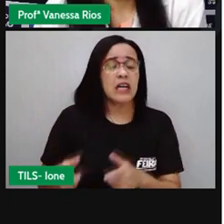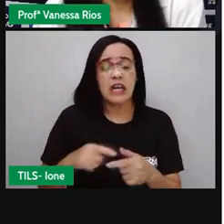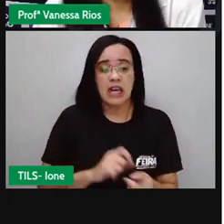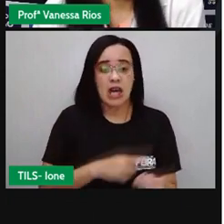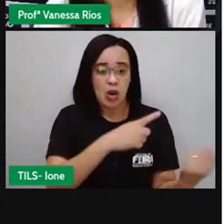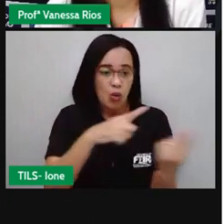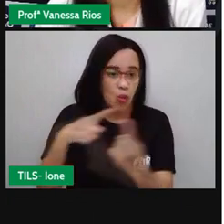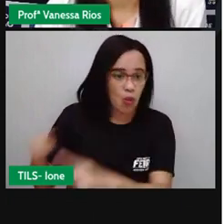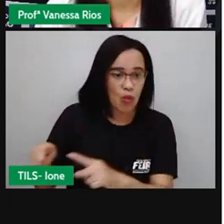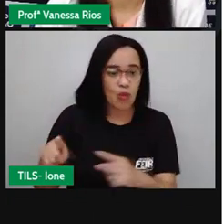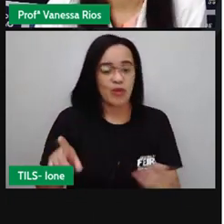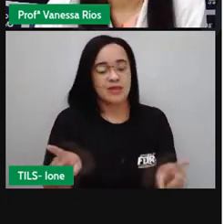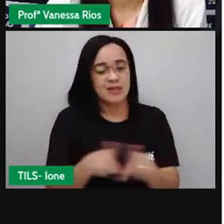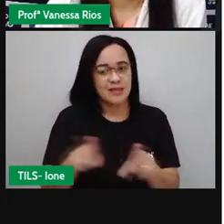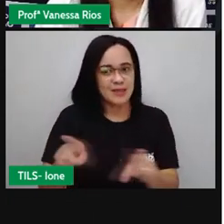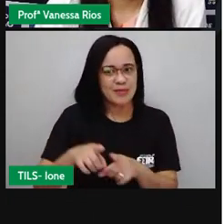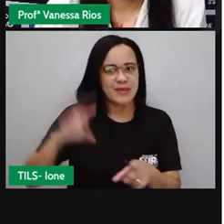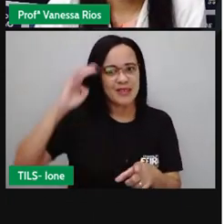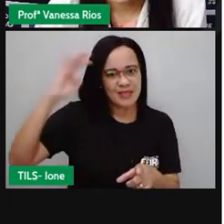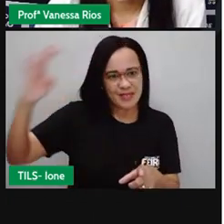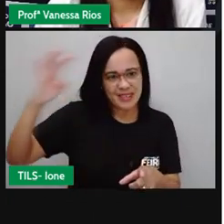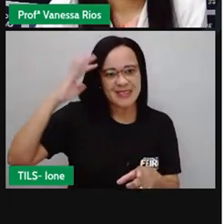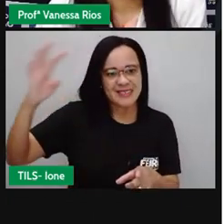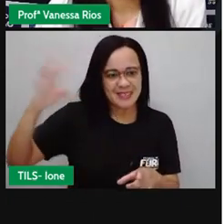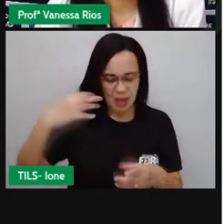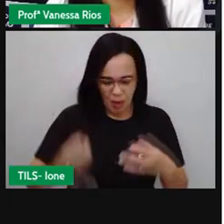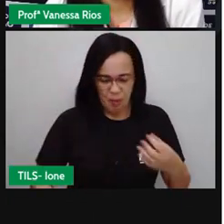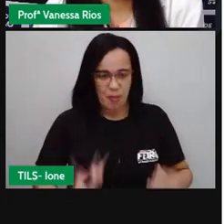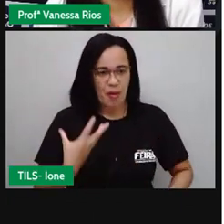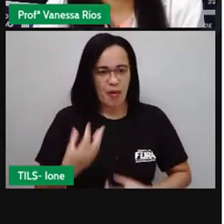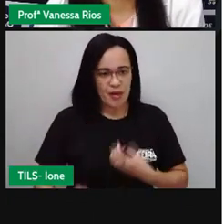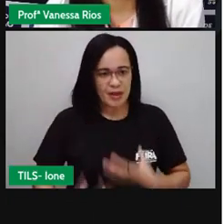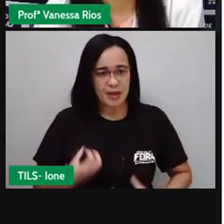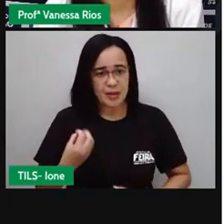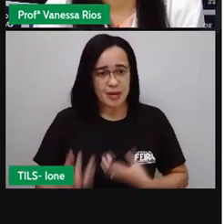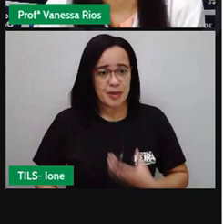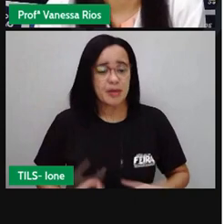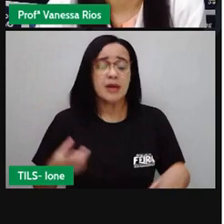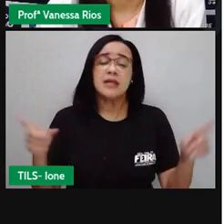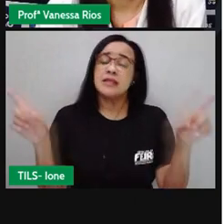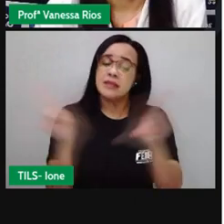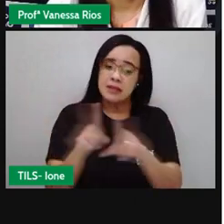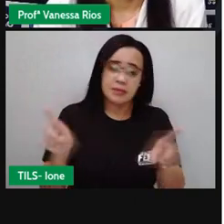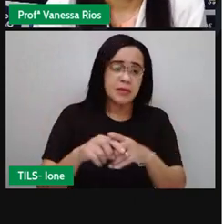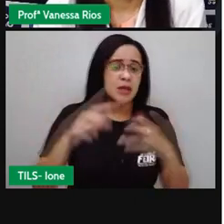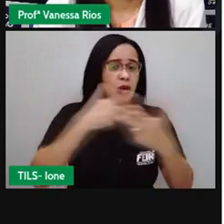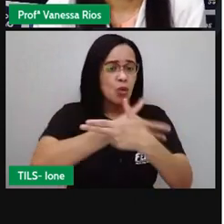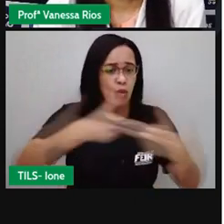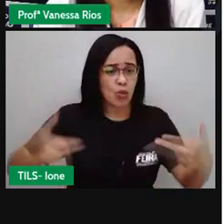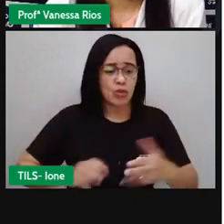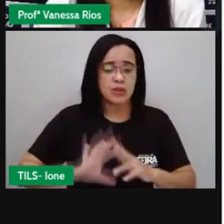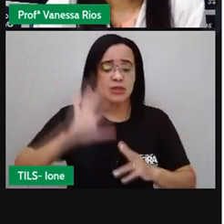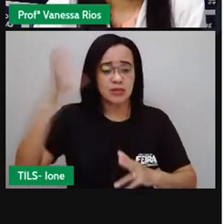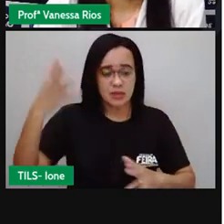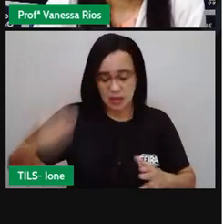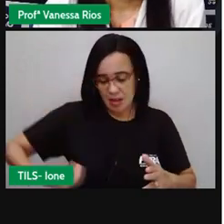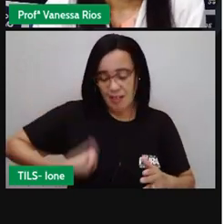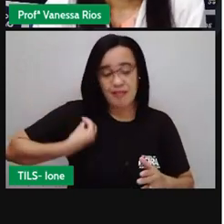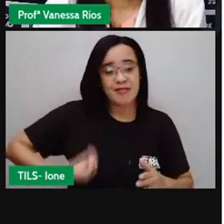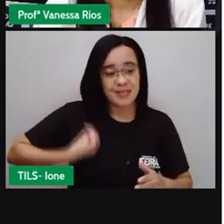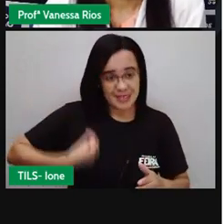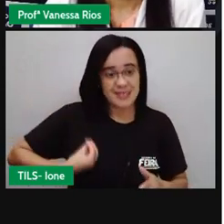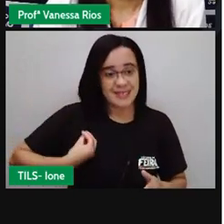assuntos né relacionados ao que a gente vive ao que a observa acontecendo aí em nosso dia a dia